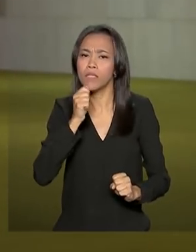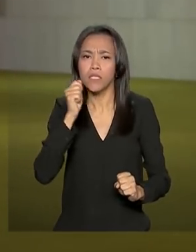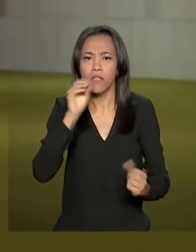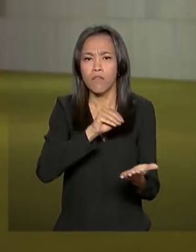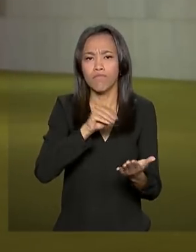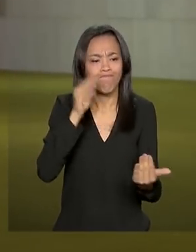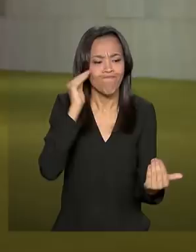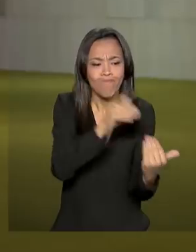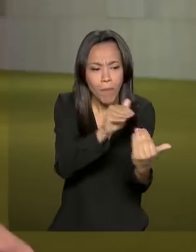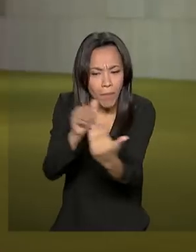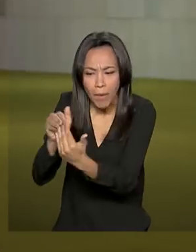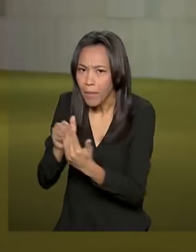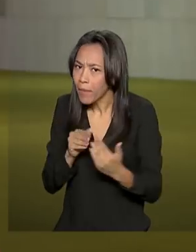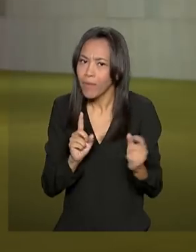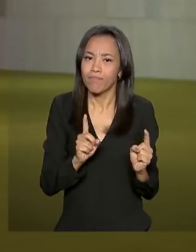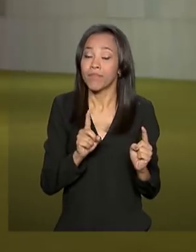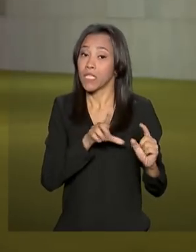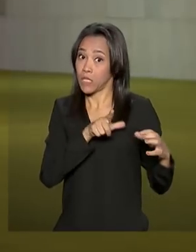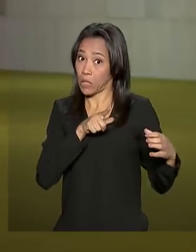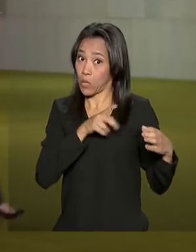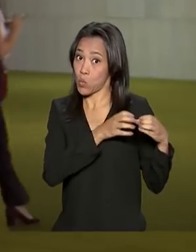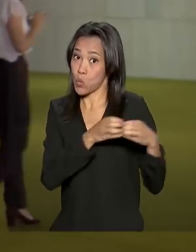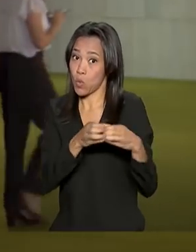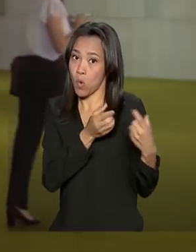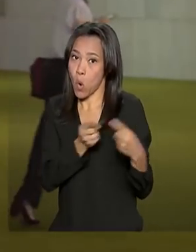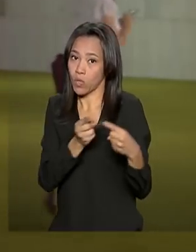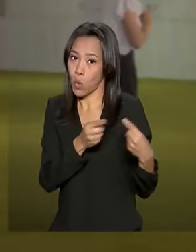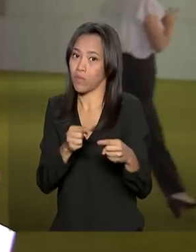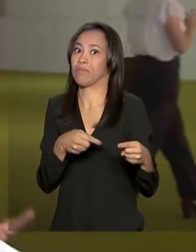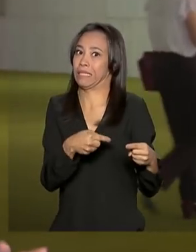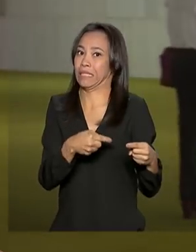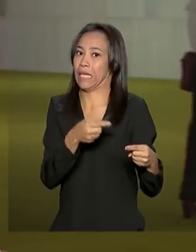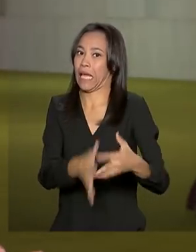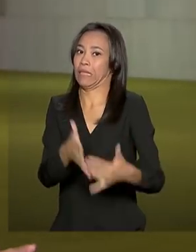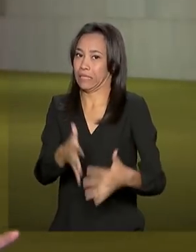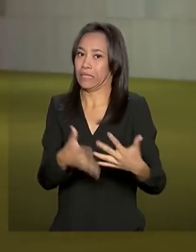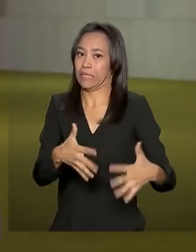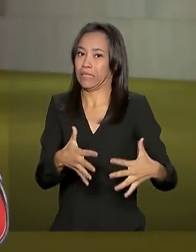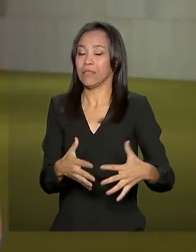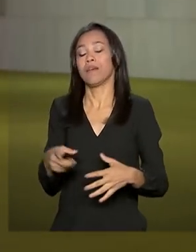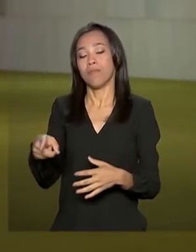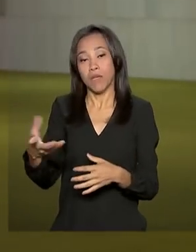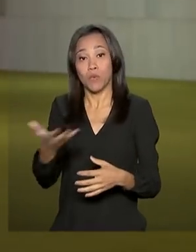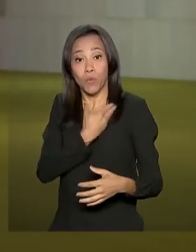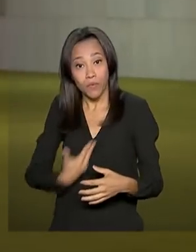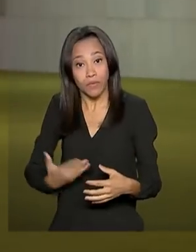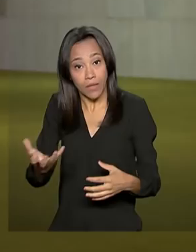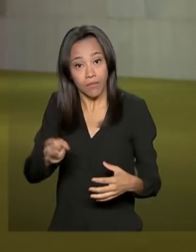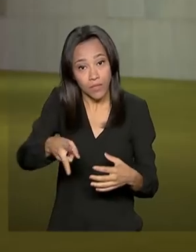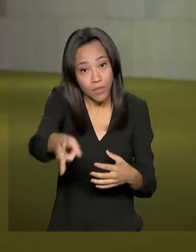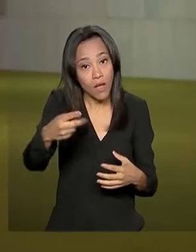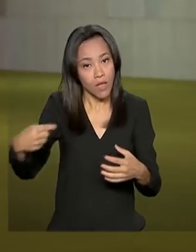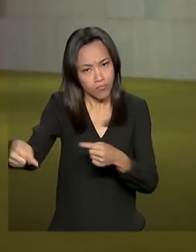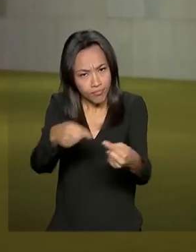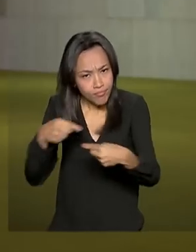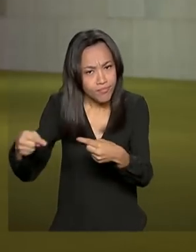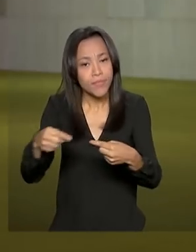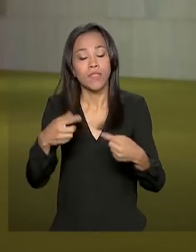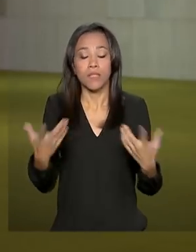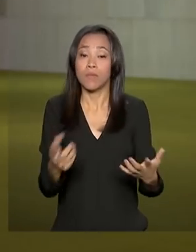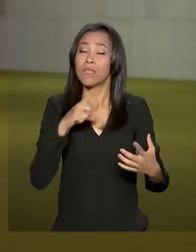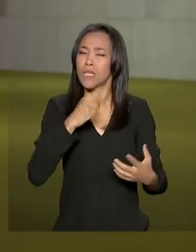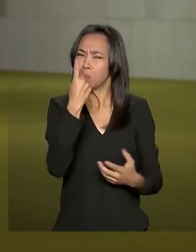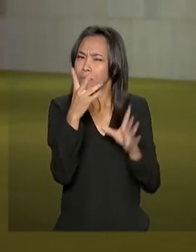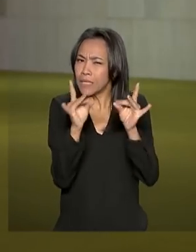a oposição promete dificultar, mas o governo acha que tem força para colocar esse assunto na mesa. E aí no meio disso tem um detalhe,